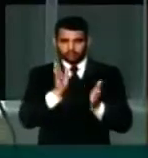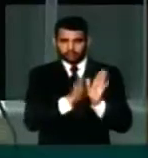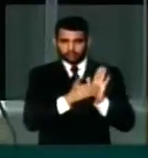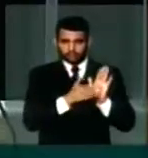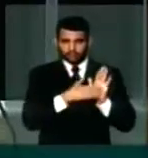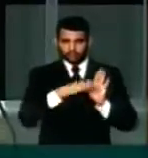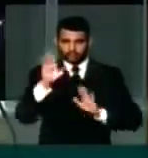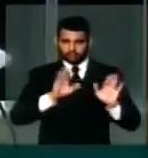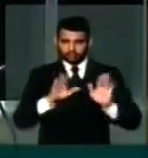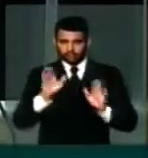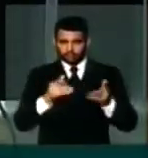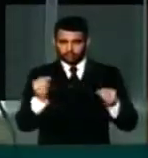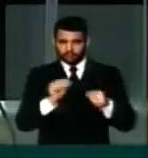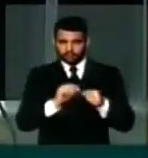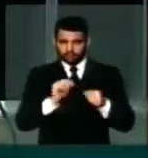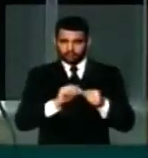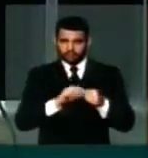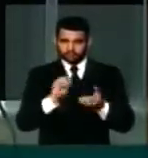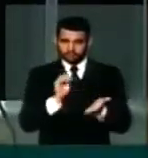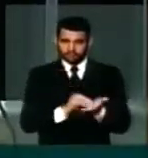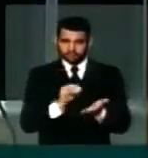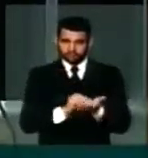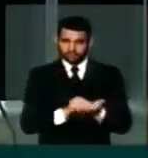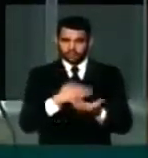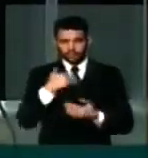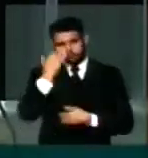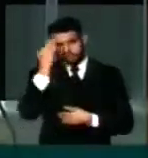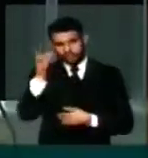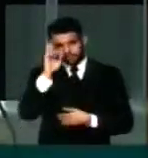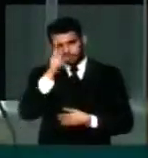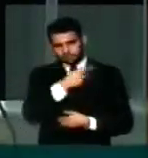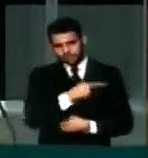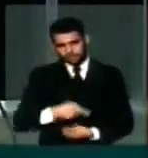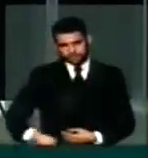proposta no plenário hoje, ficou muito insuficiente. Muito obrigado, presidente.